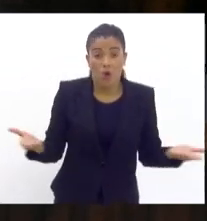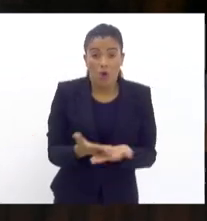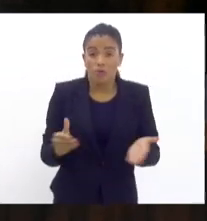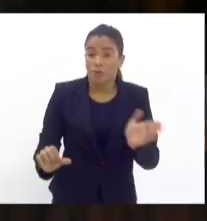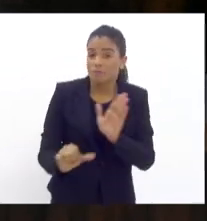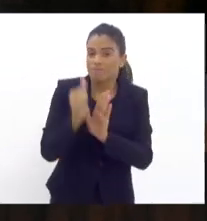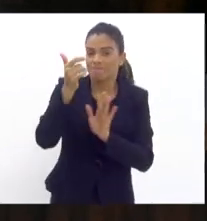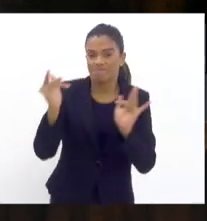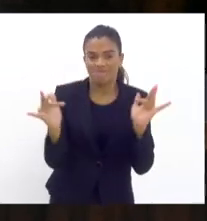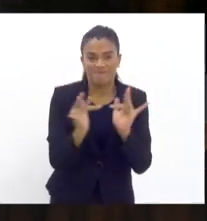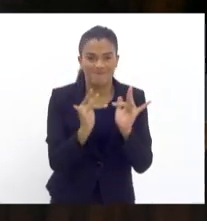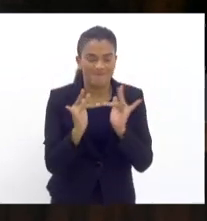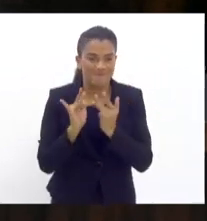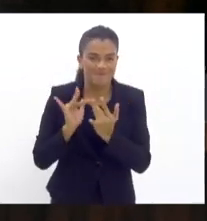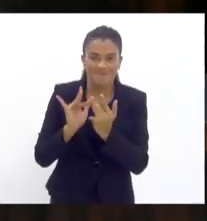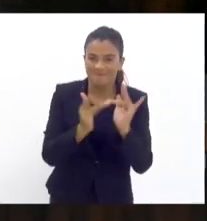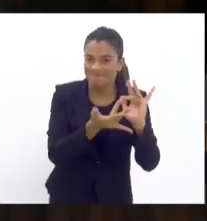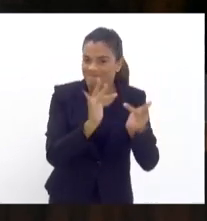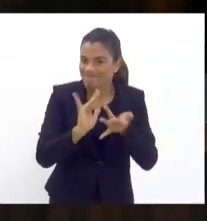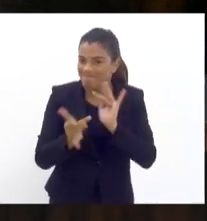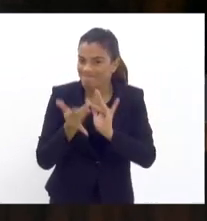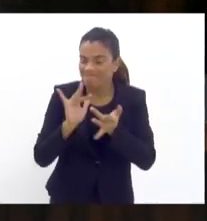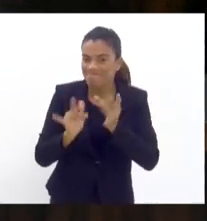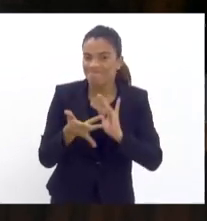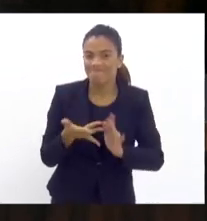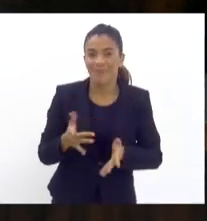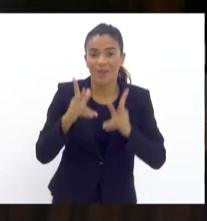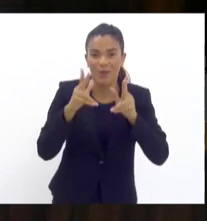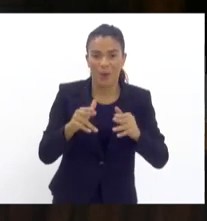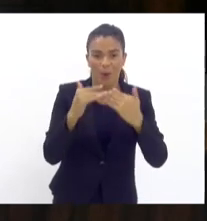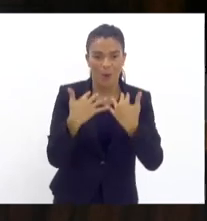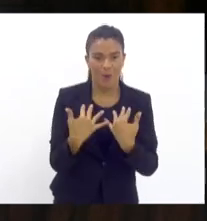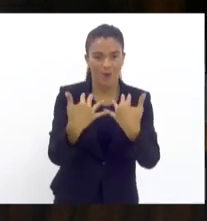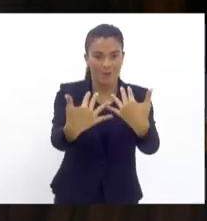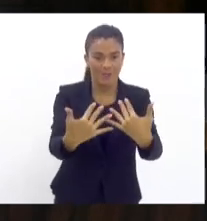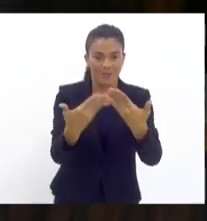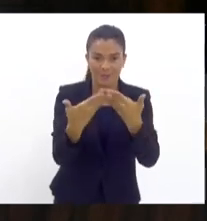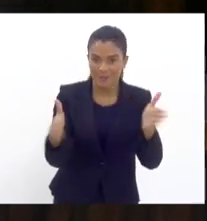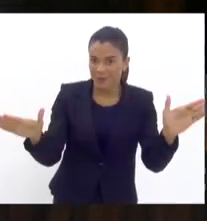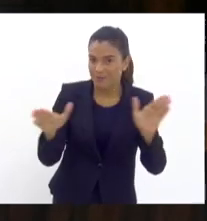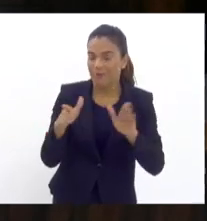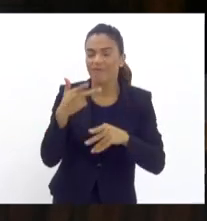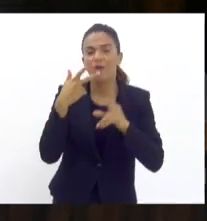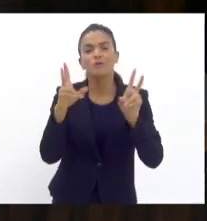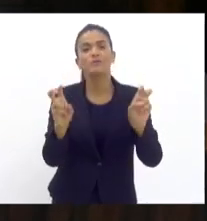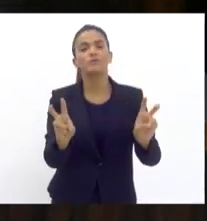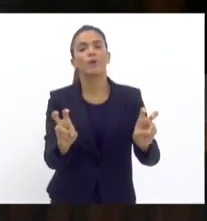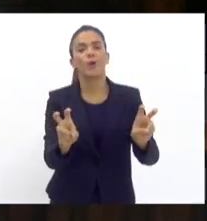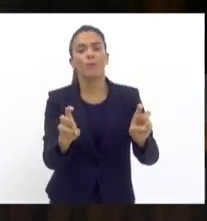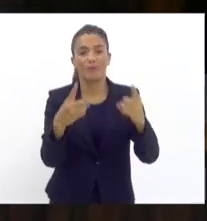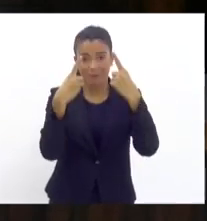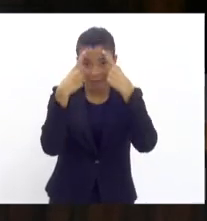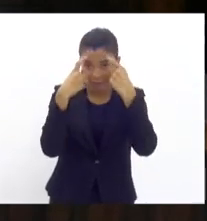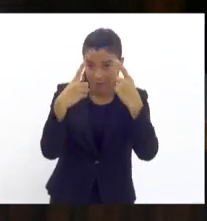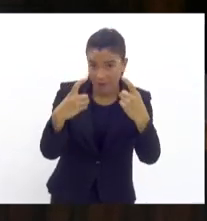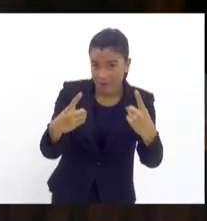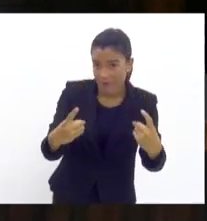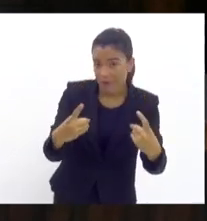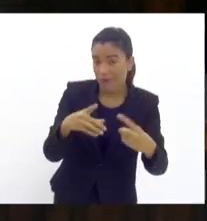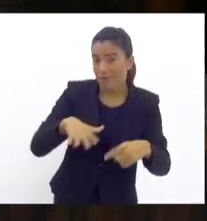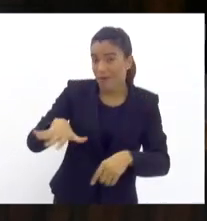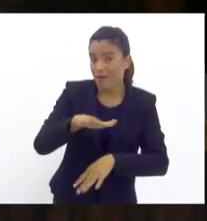contato como foi a audiência pública que tratou da violência na grande